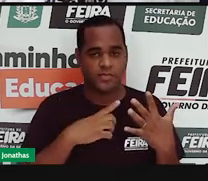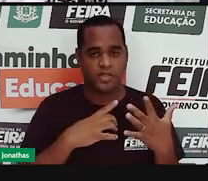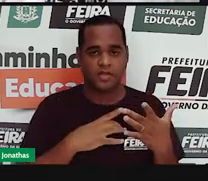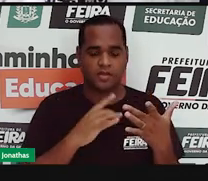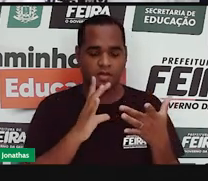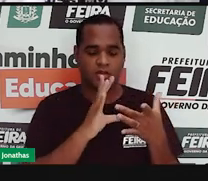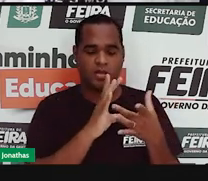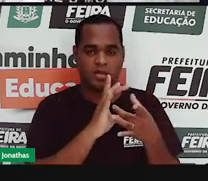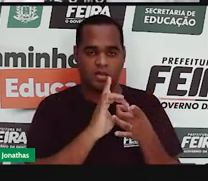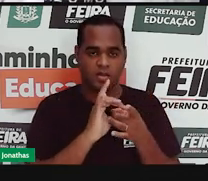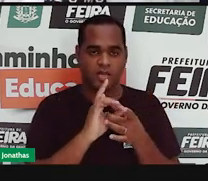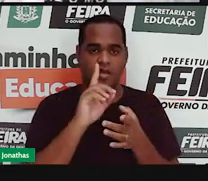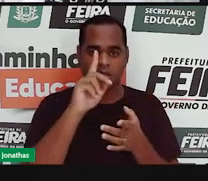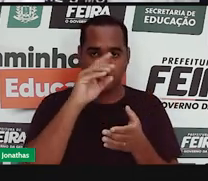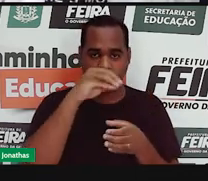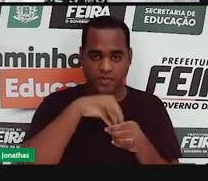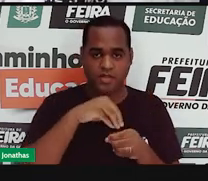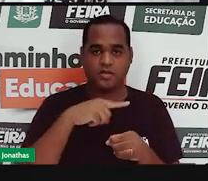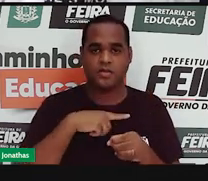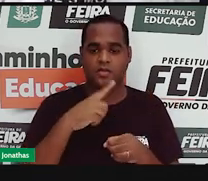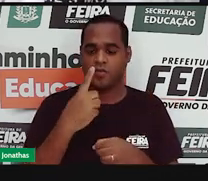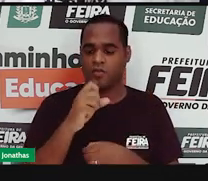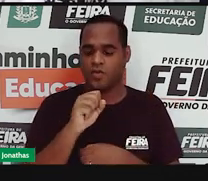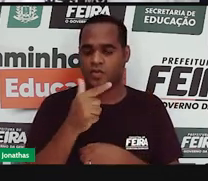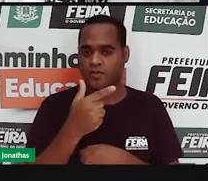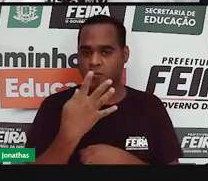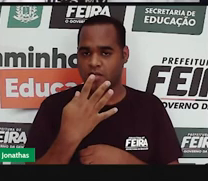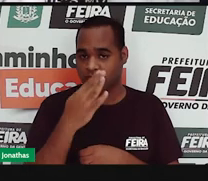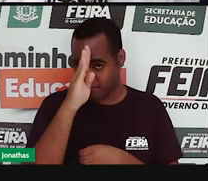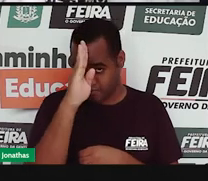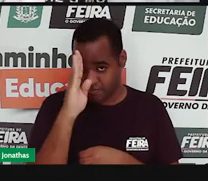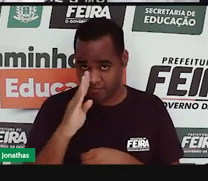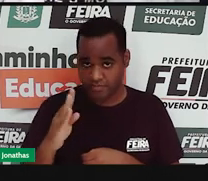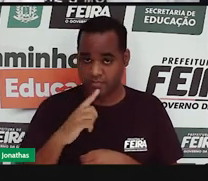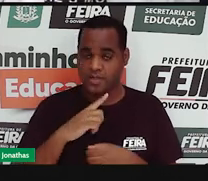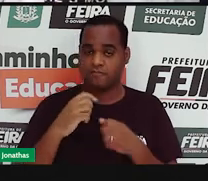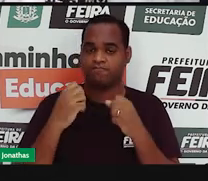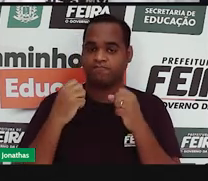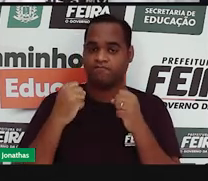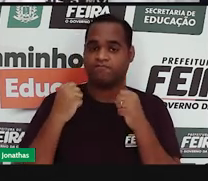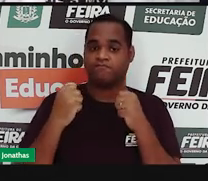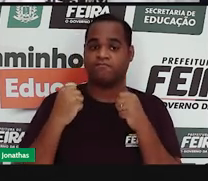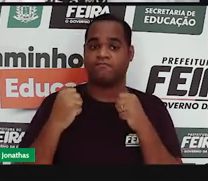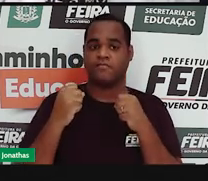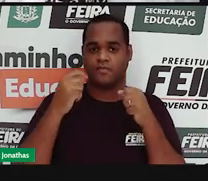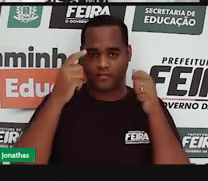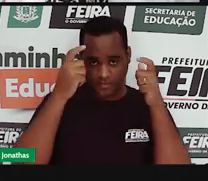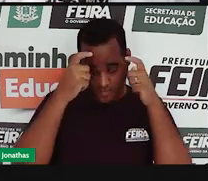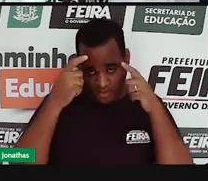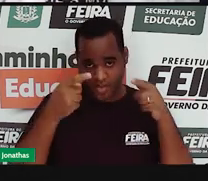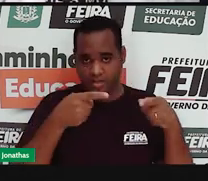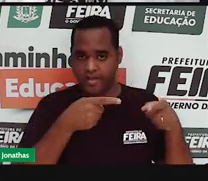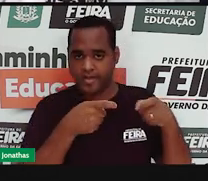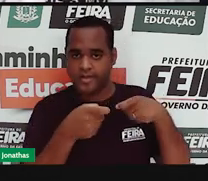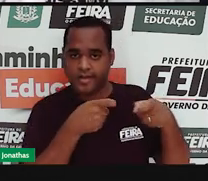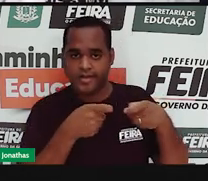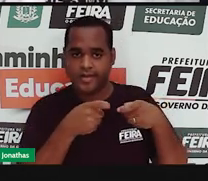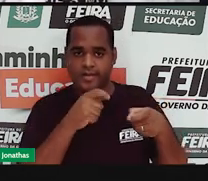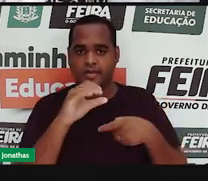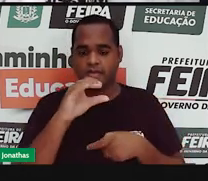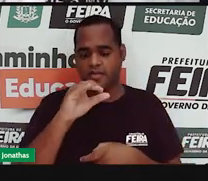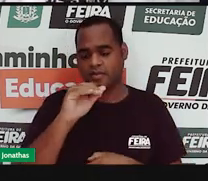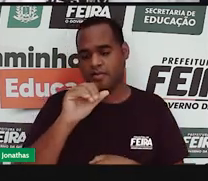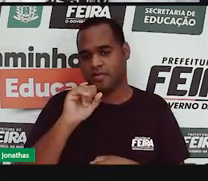uma constituição, inclusive, que dava muitos poderes ao imperador. Ele trava uma guerra, a Guerra da